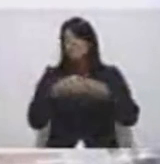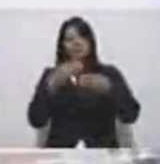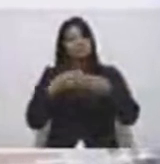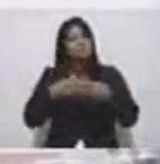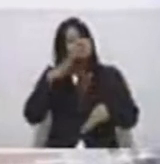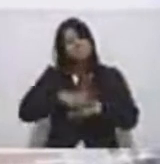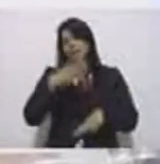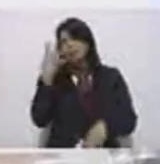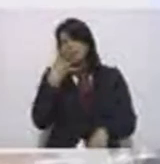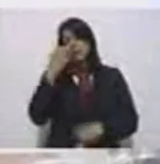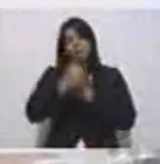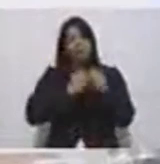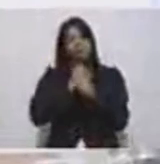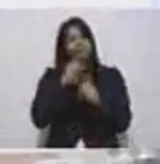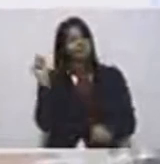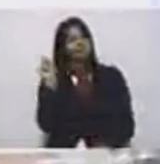mais quatro anos.